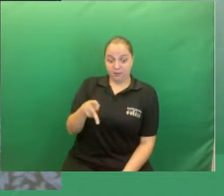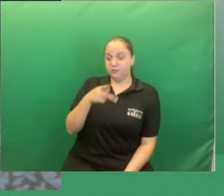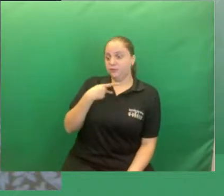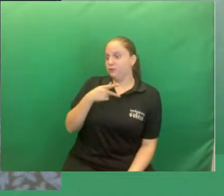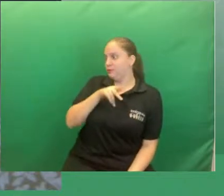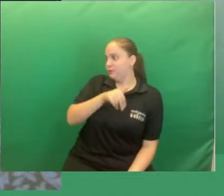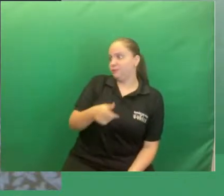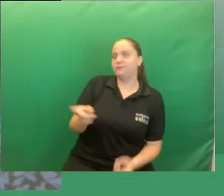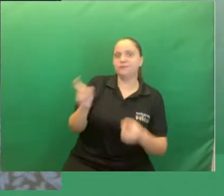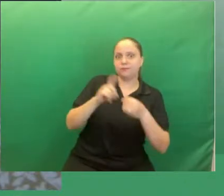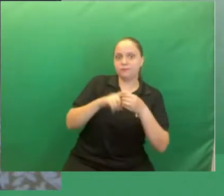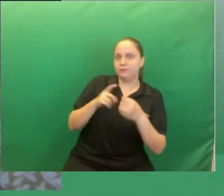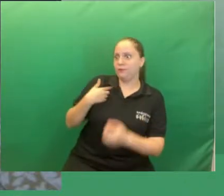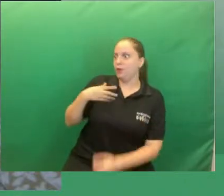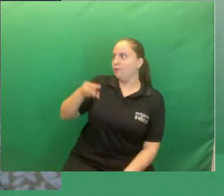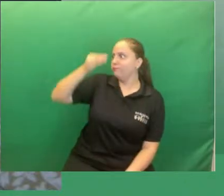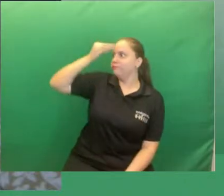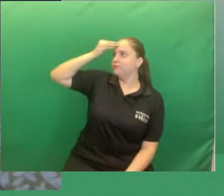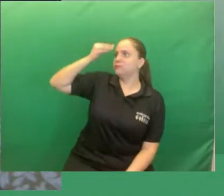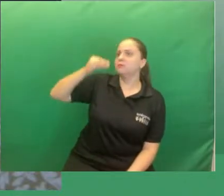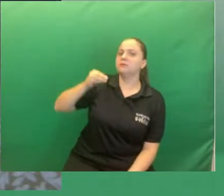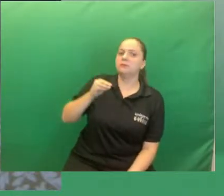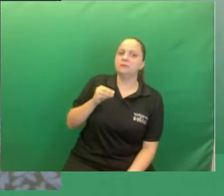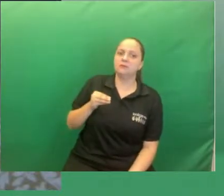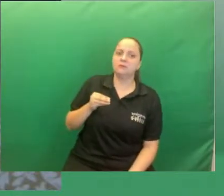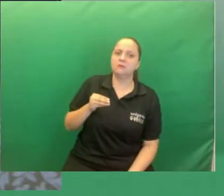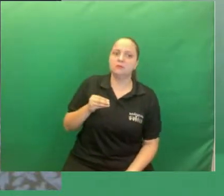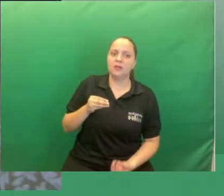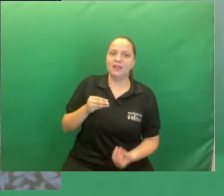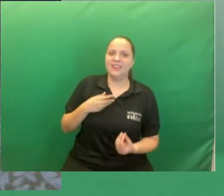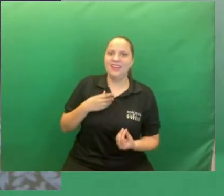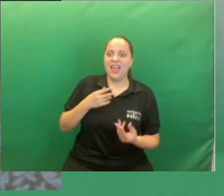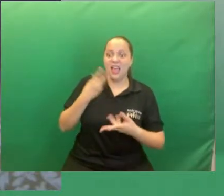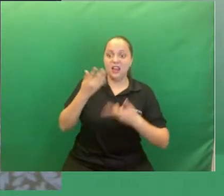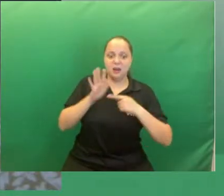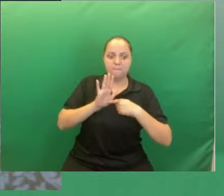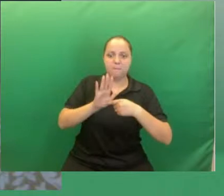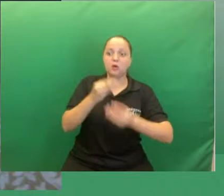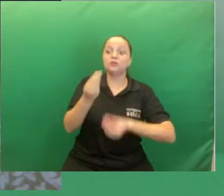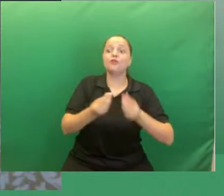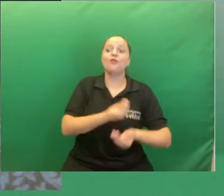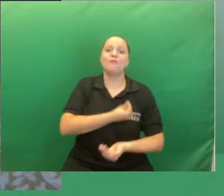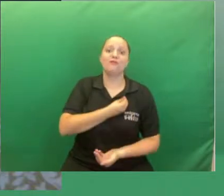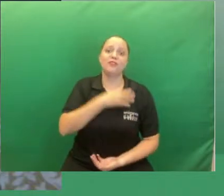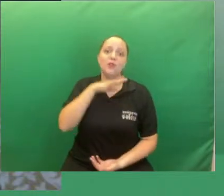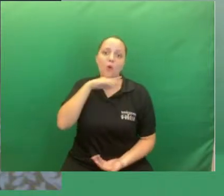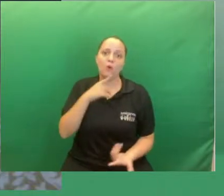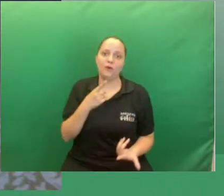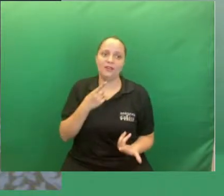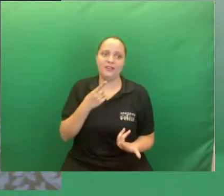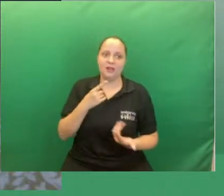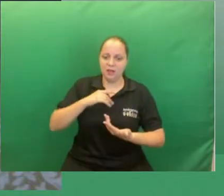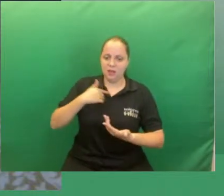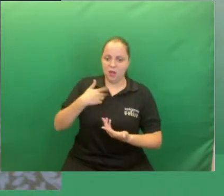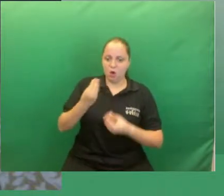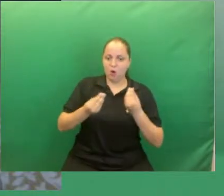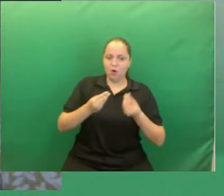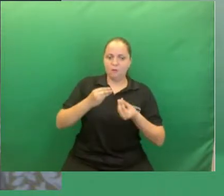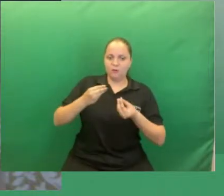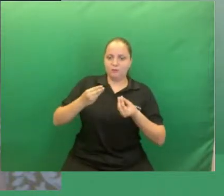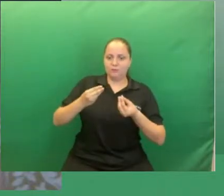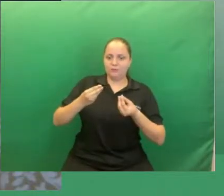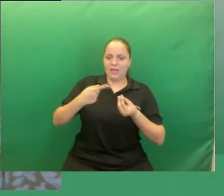aí nesse sentido o conto ele tenta trazer perspectivas a respeito da exclusão e evasão escolar